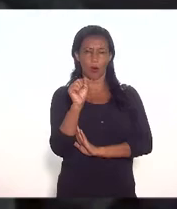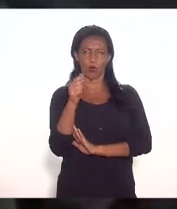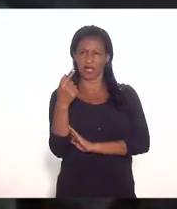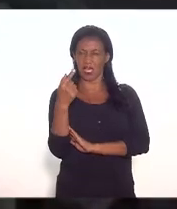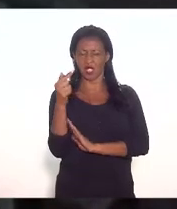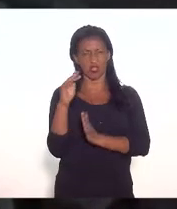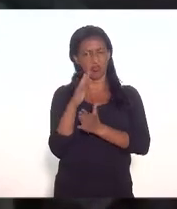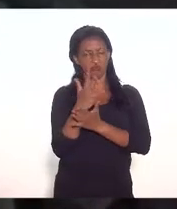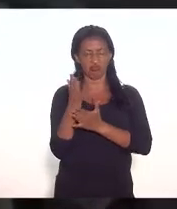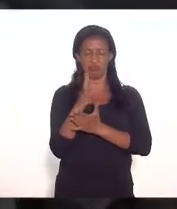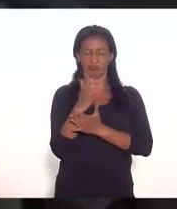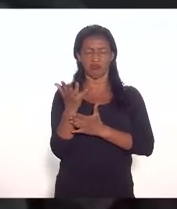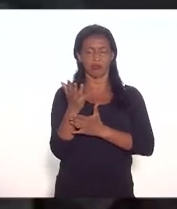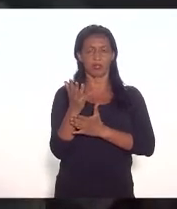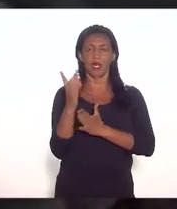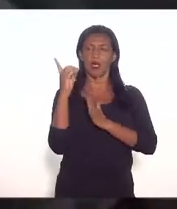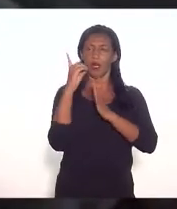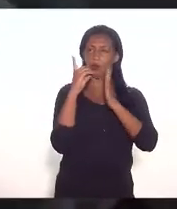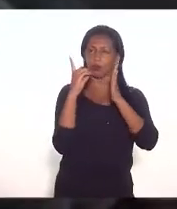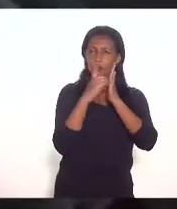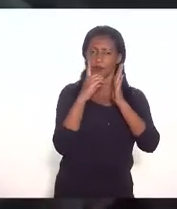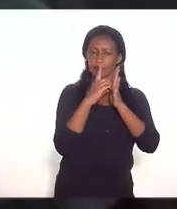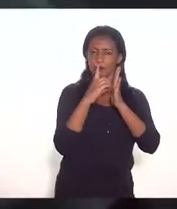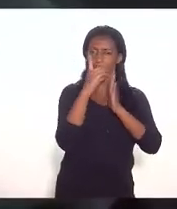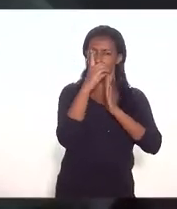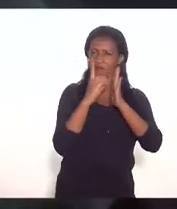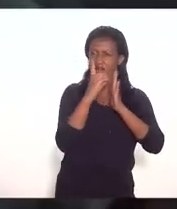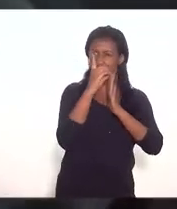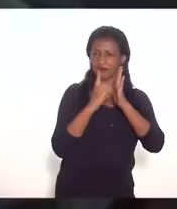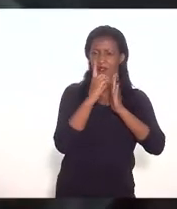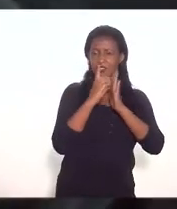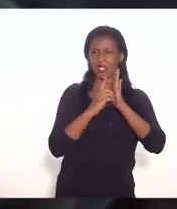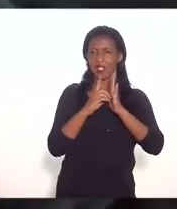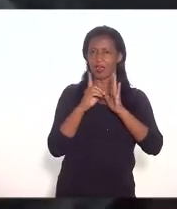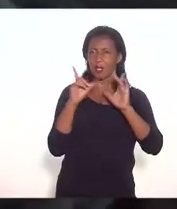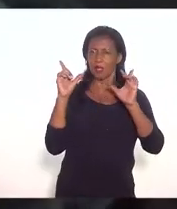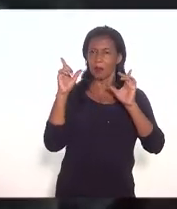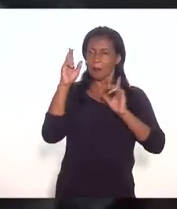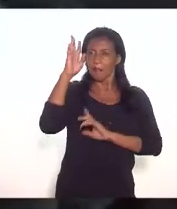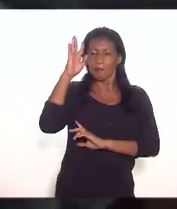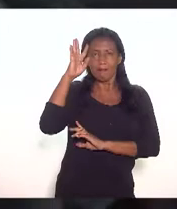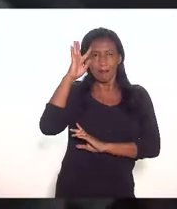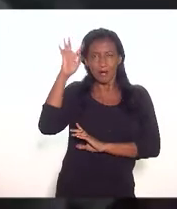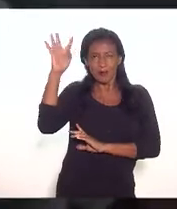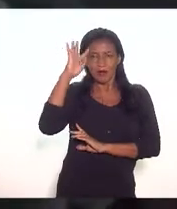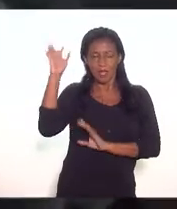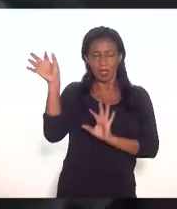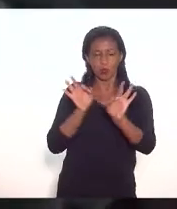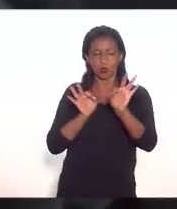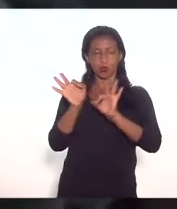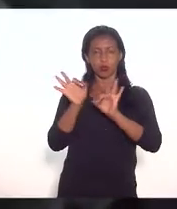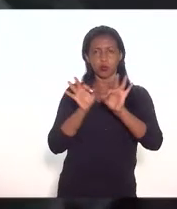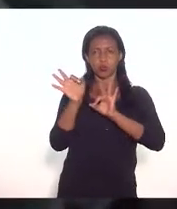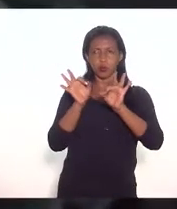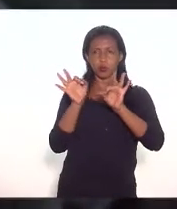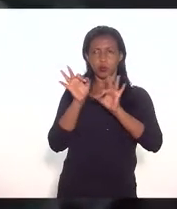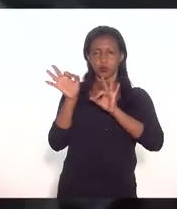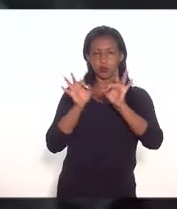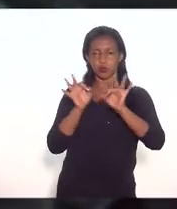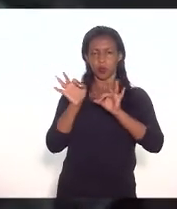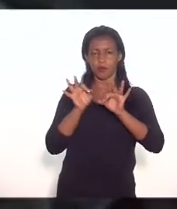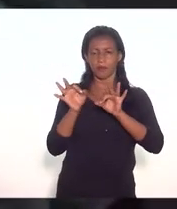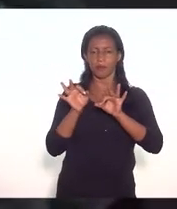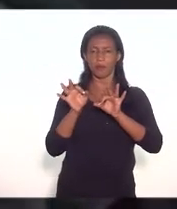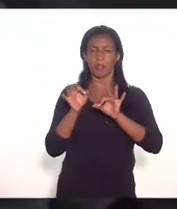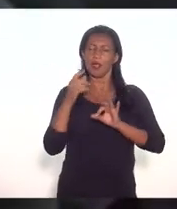assim era um decreto milimetricamente pensado eu penso até que o projeto que está aí é muito amparado